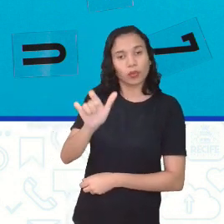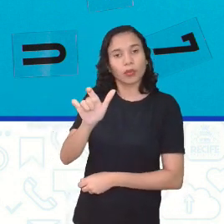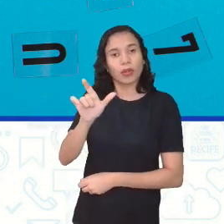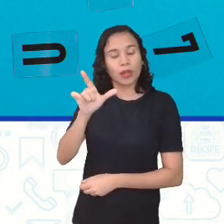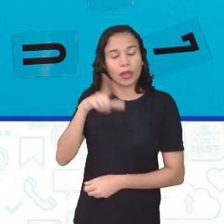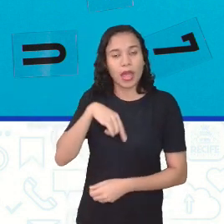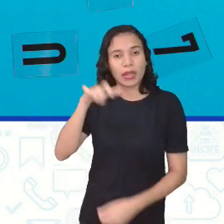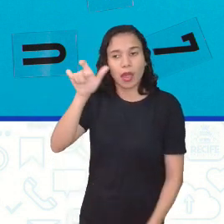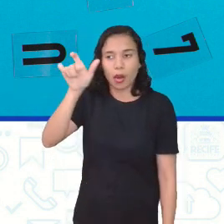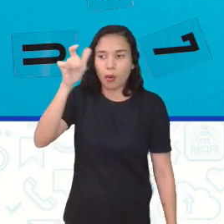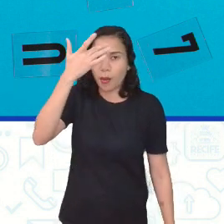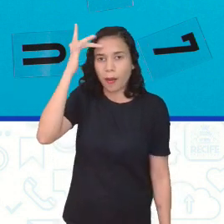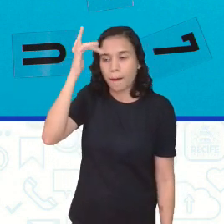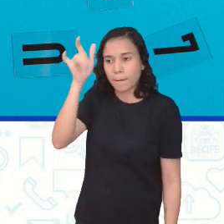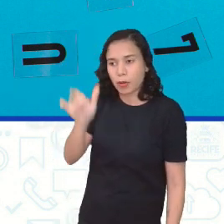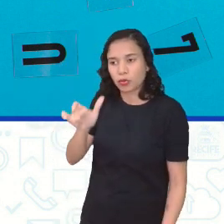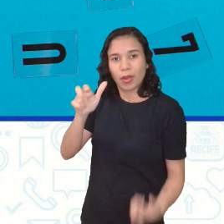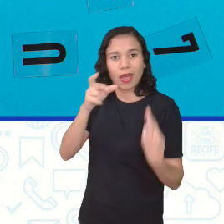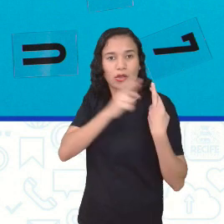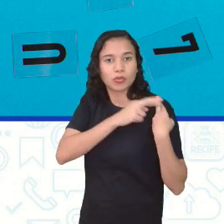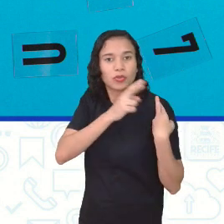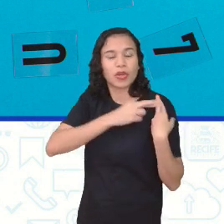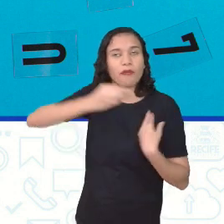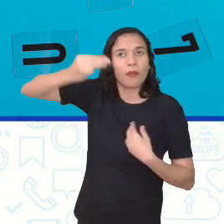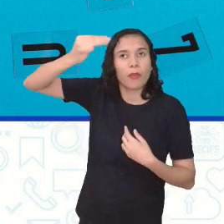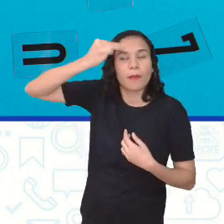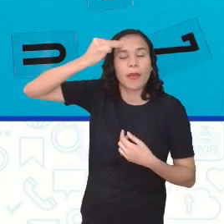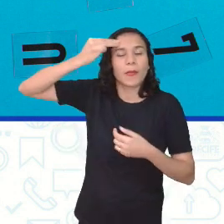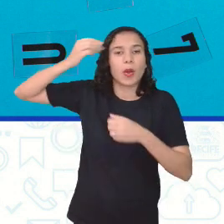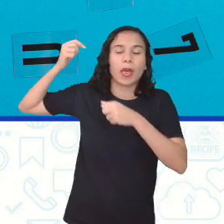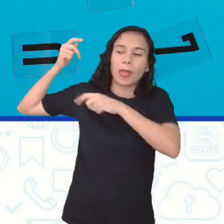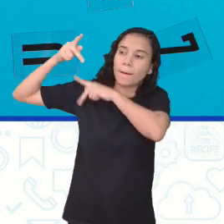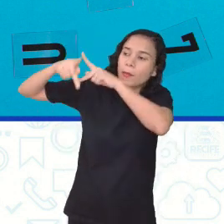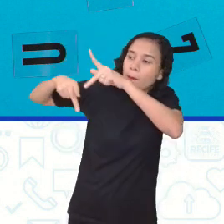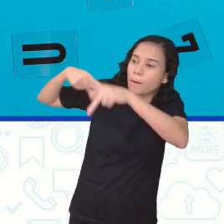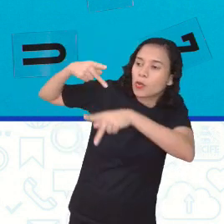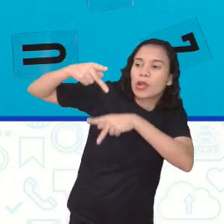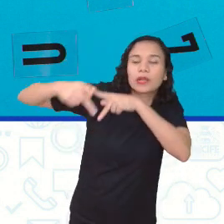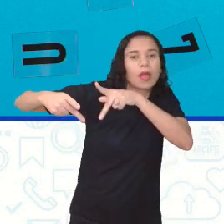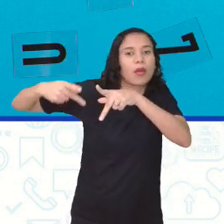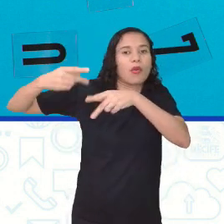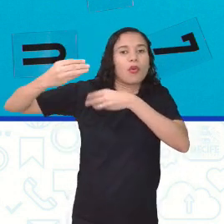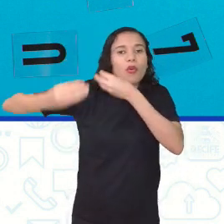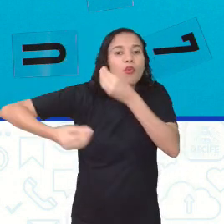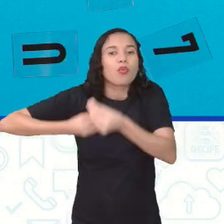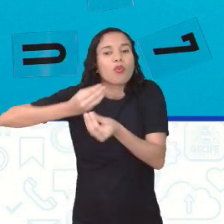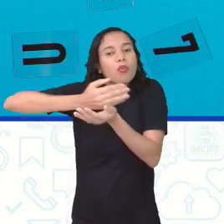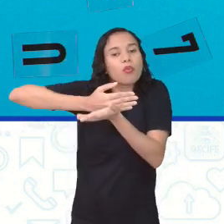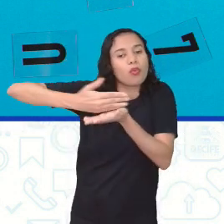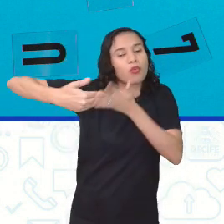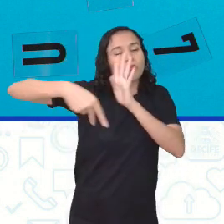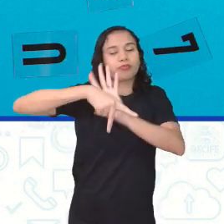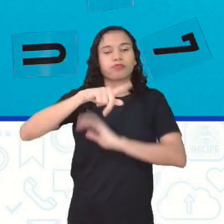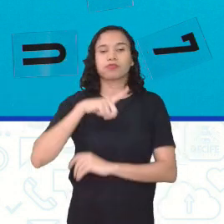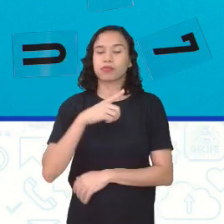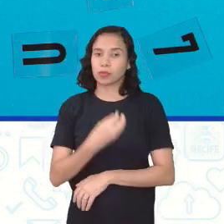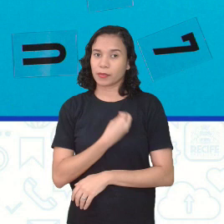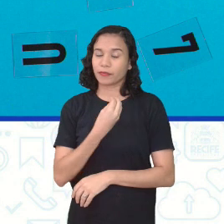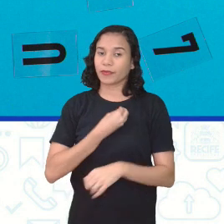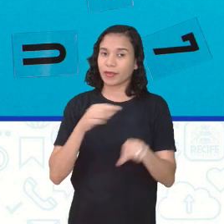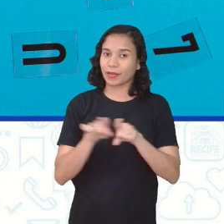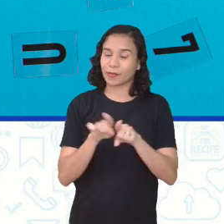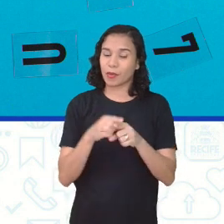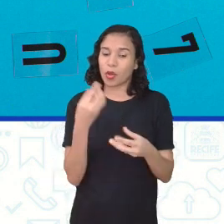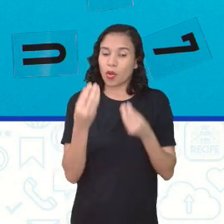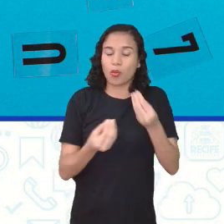guardavam em si as histórias do povo, as lendas, a gênese, como esse povo começou. E, claro, como um homem